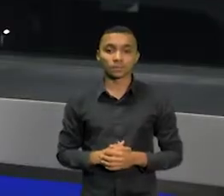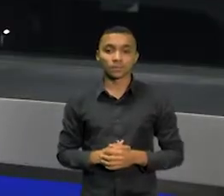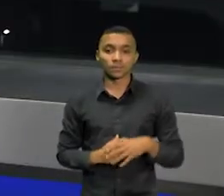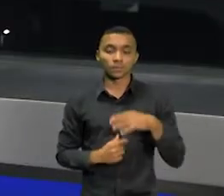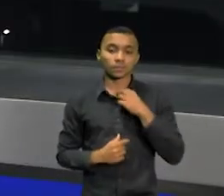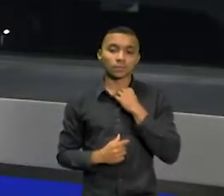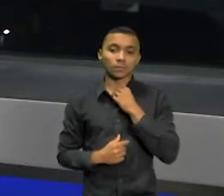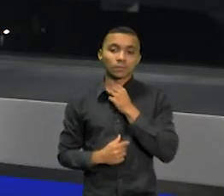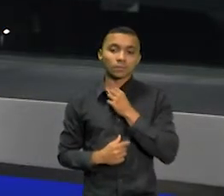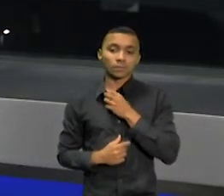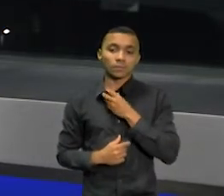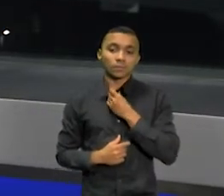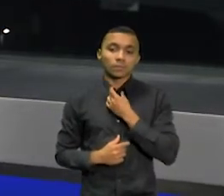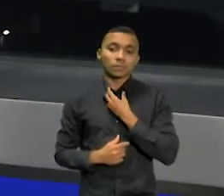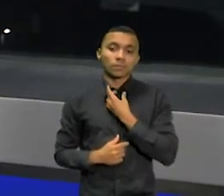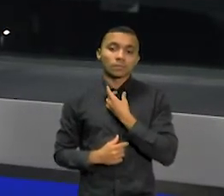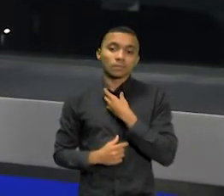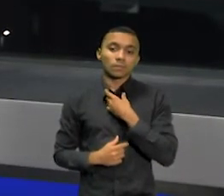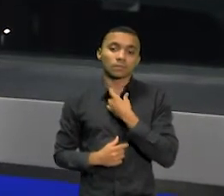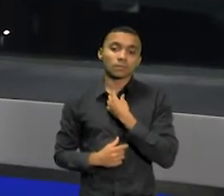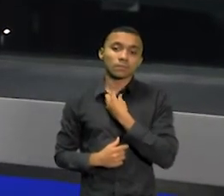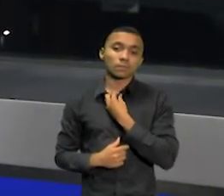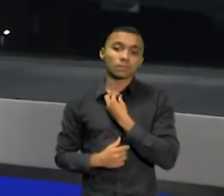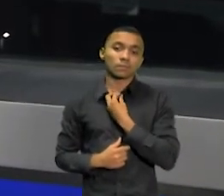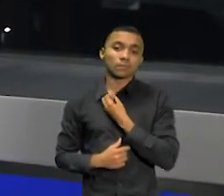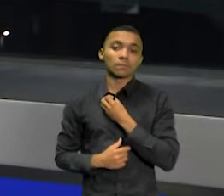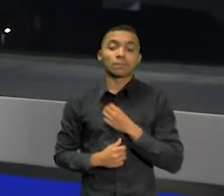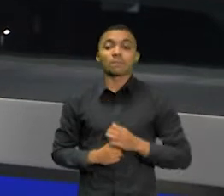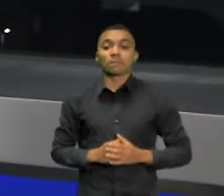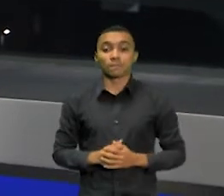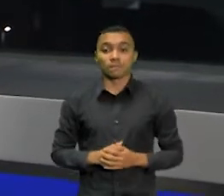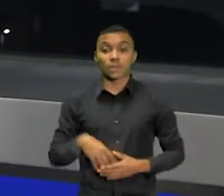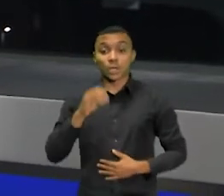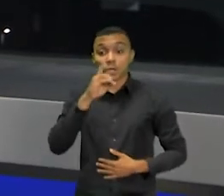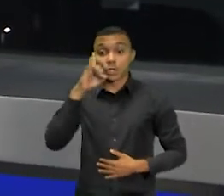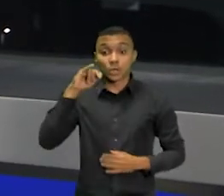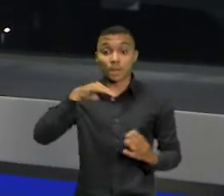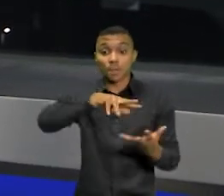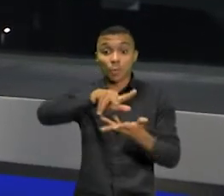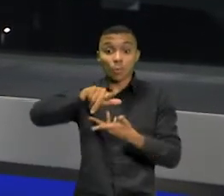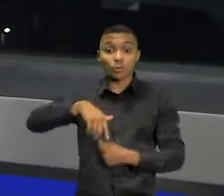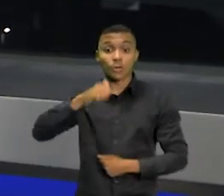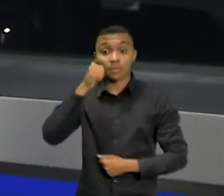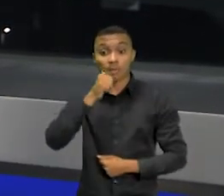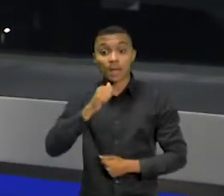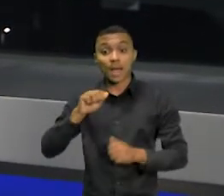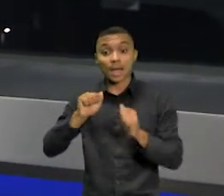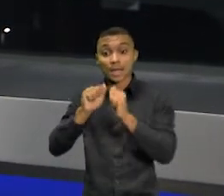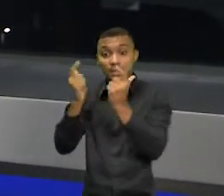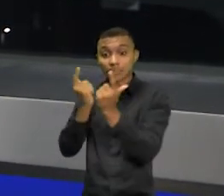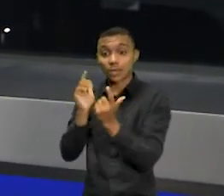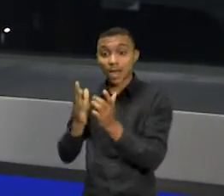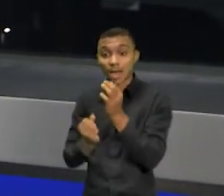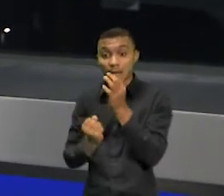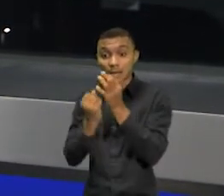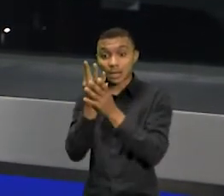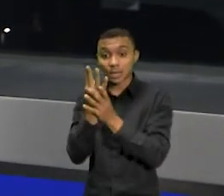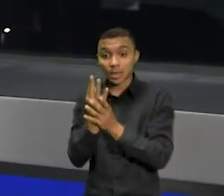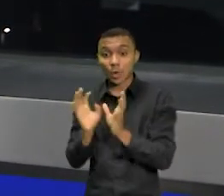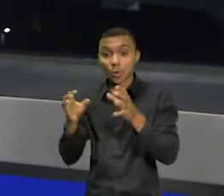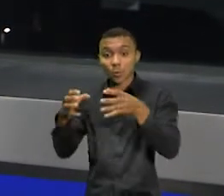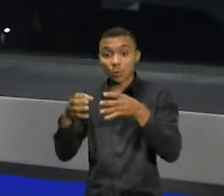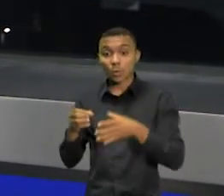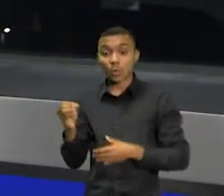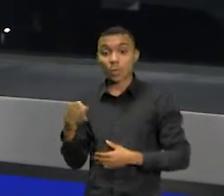No Dia Internacional da Mulher, a Assembleia Legislativa inaugurou o novo Complexo da Procuradoria Especial da